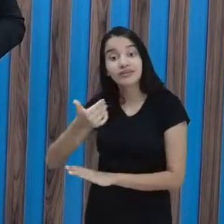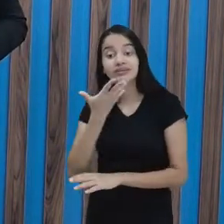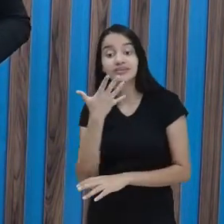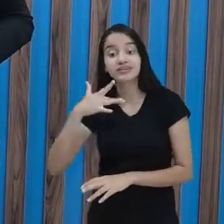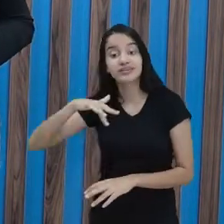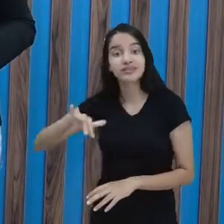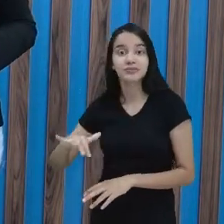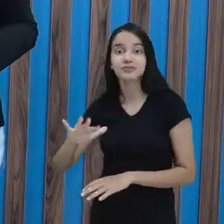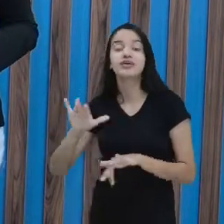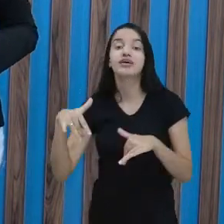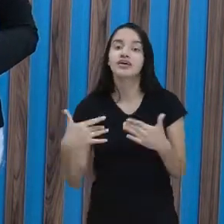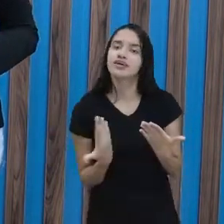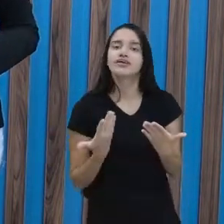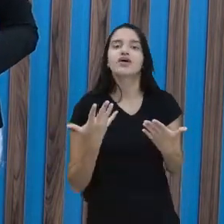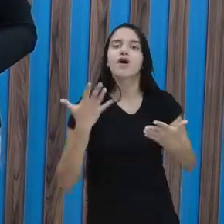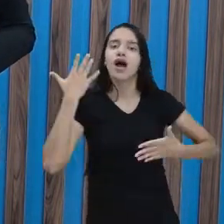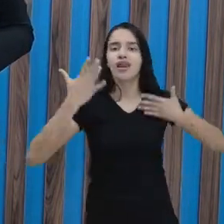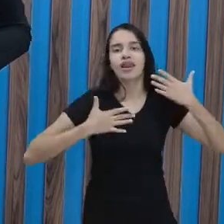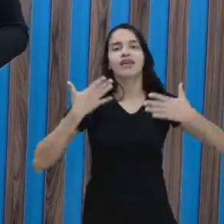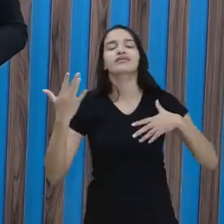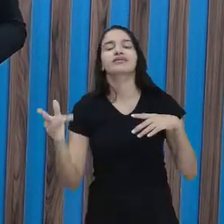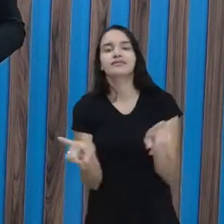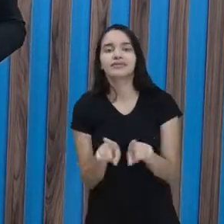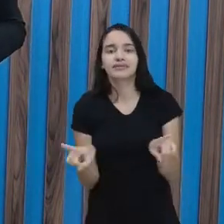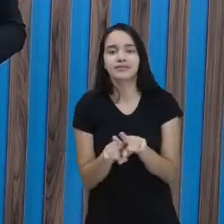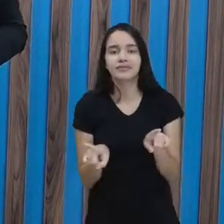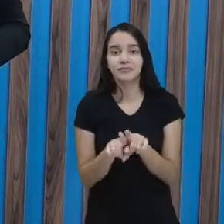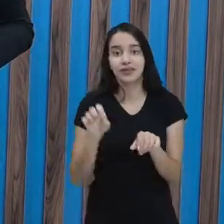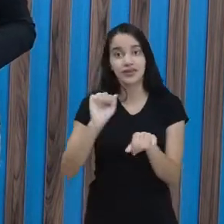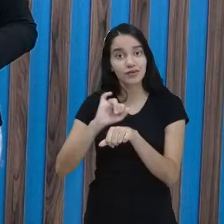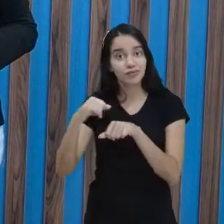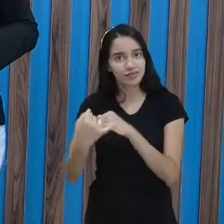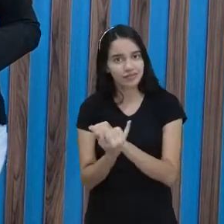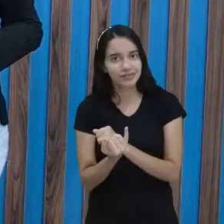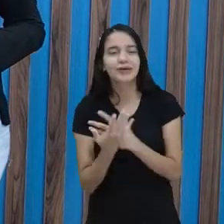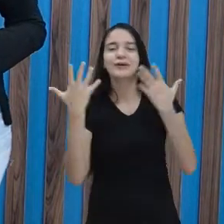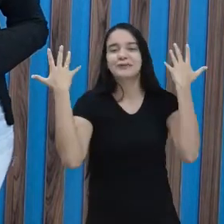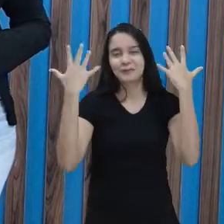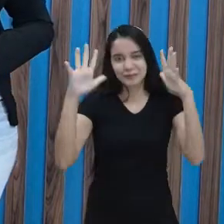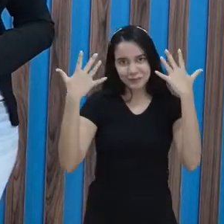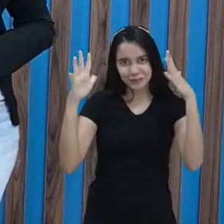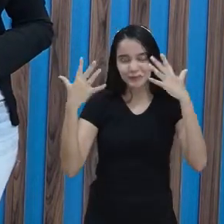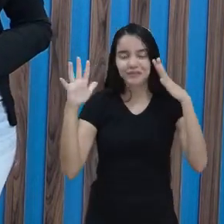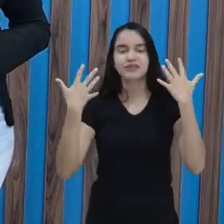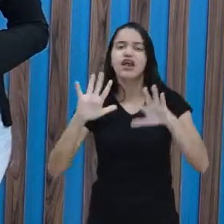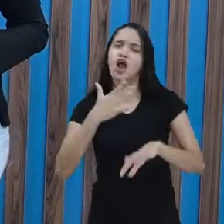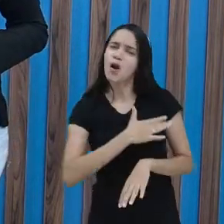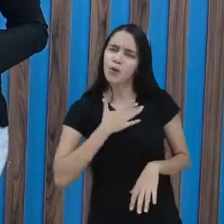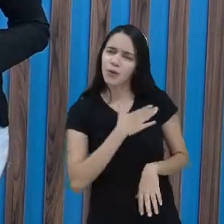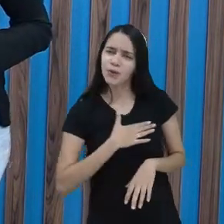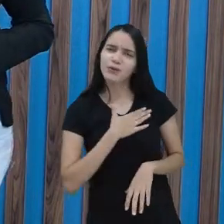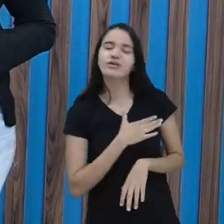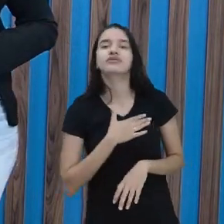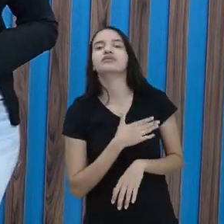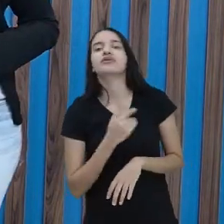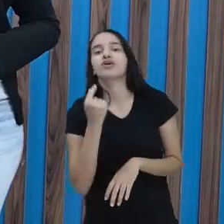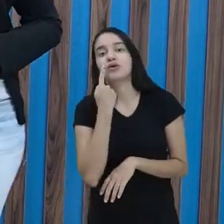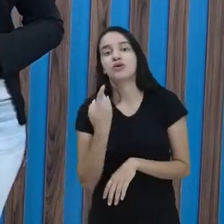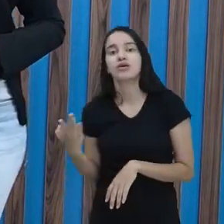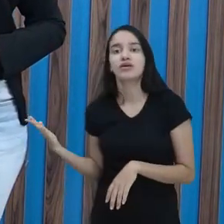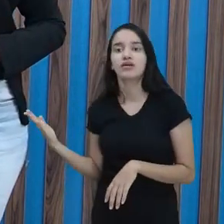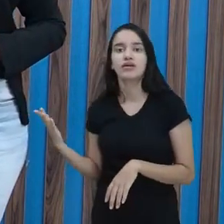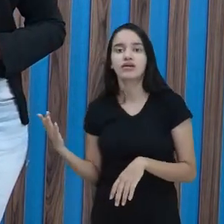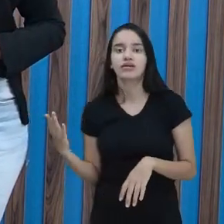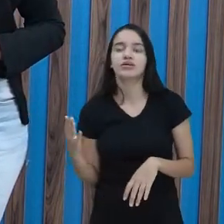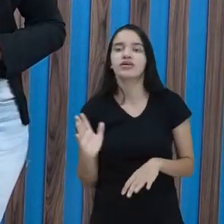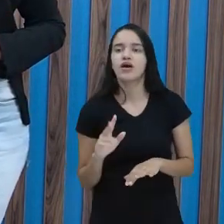criança. Então, alegre também é um adjetivo. Parabéns, hein? Gostei de ver. E aqui, olha. O